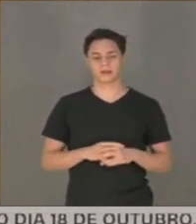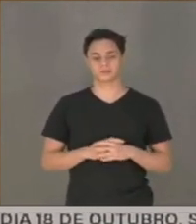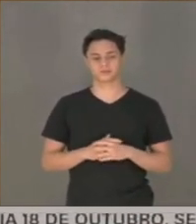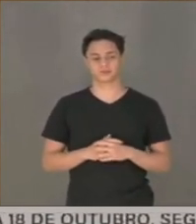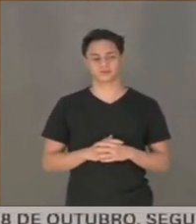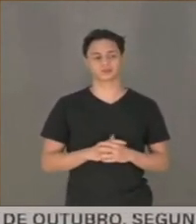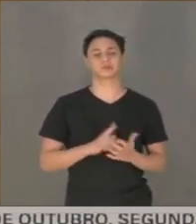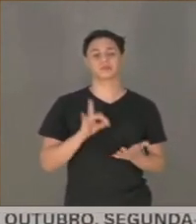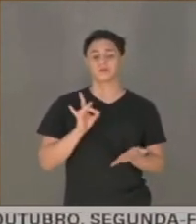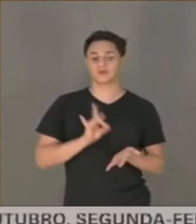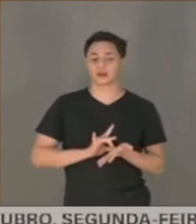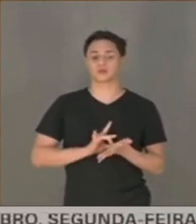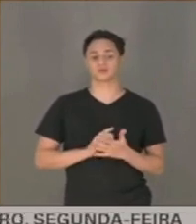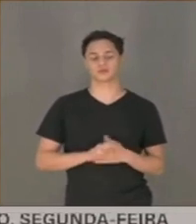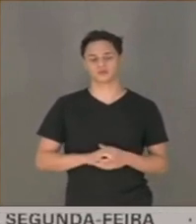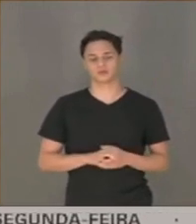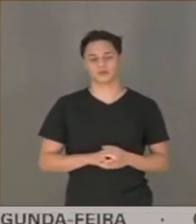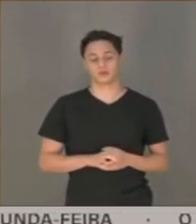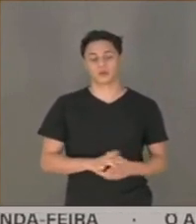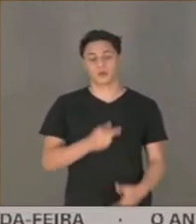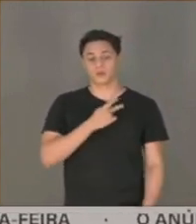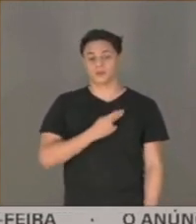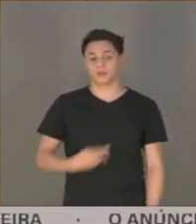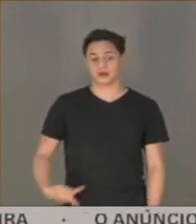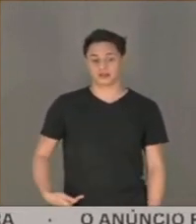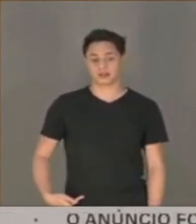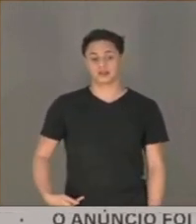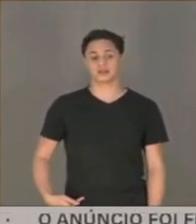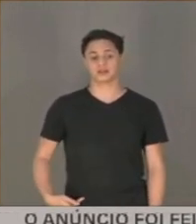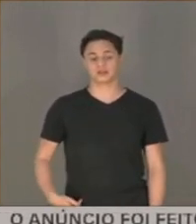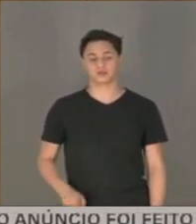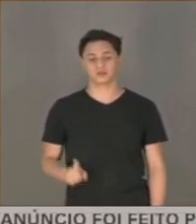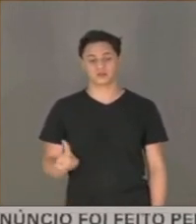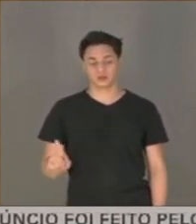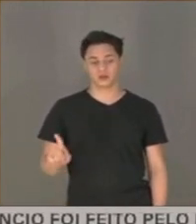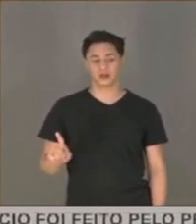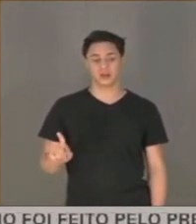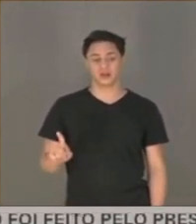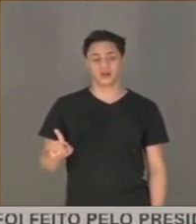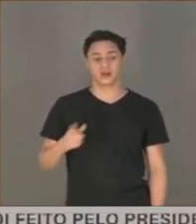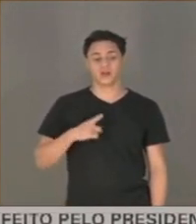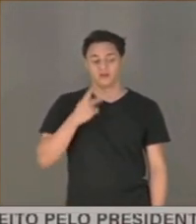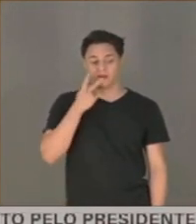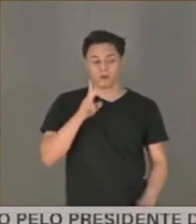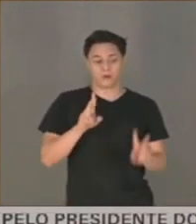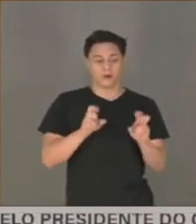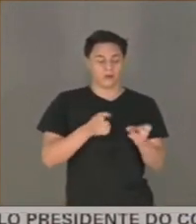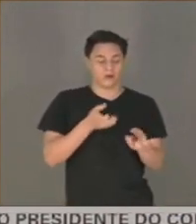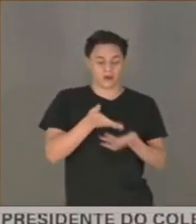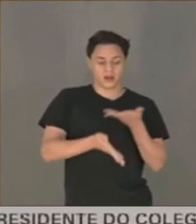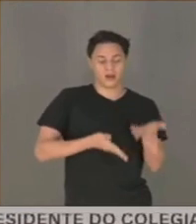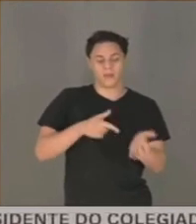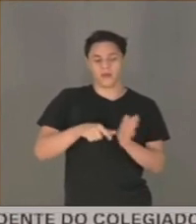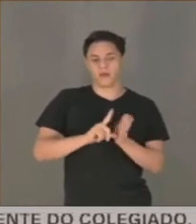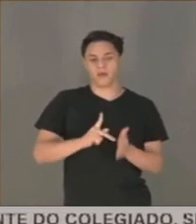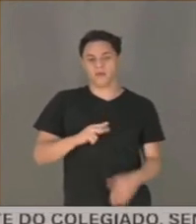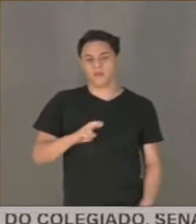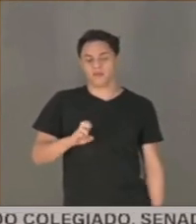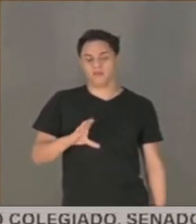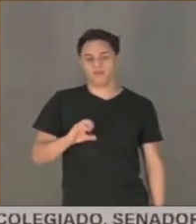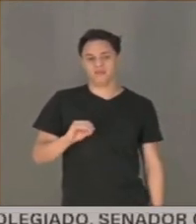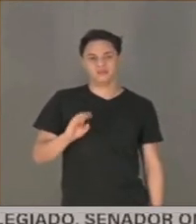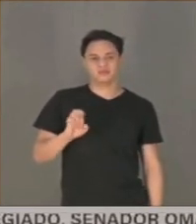Fatos. O presidente apostou no tratamento precoce. Crime de